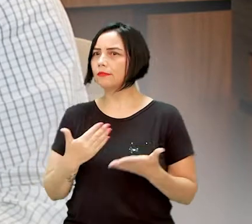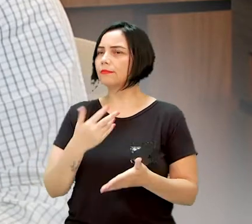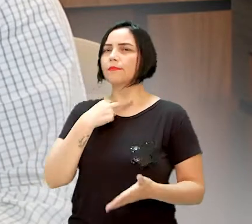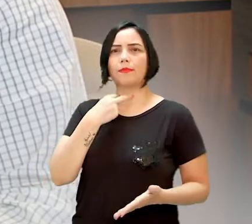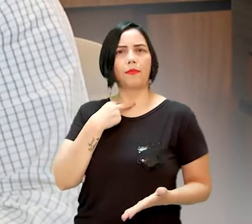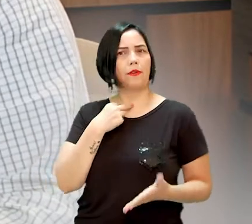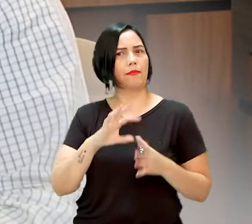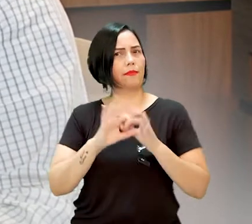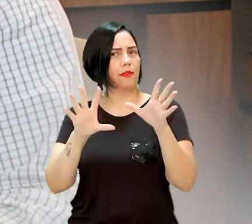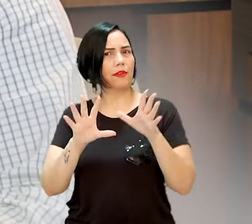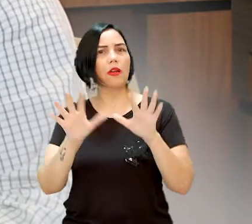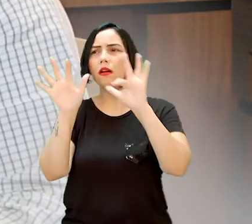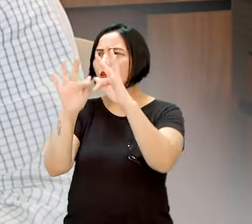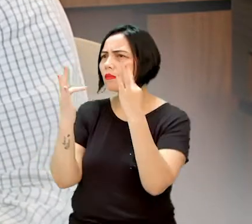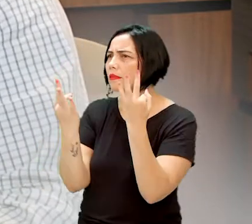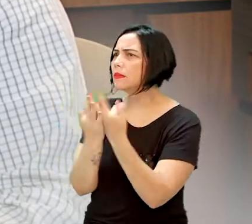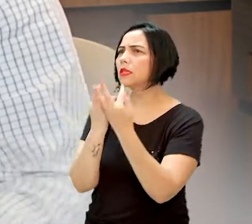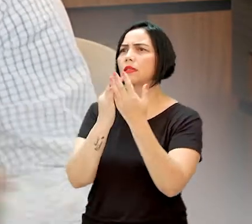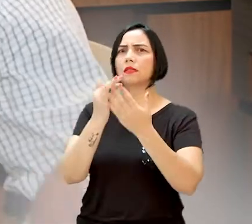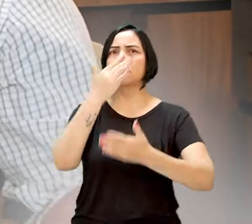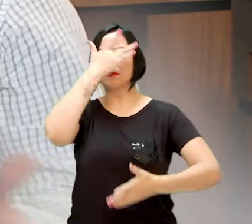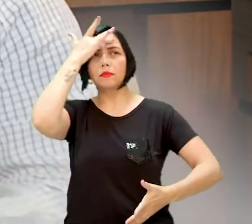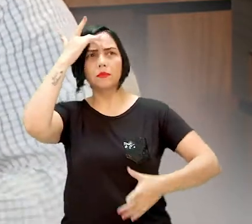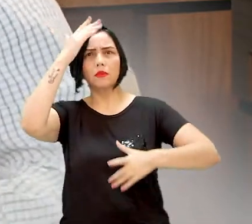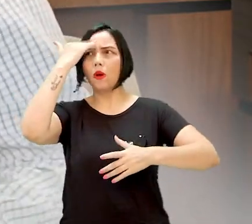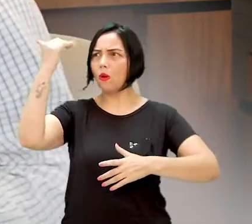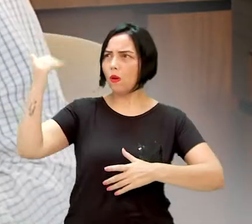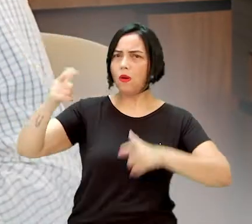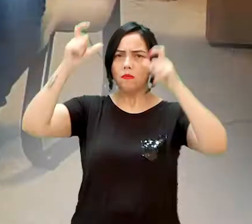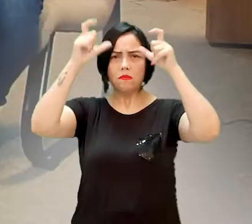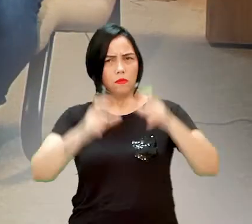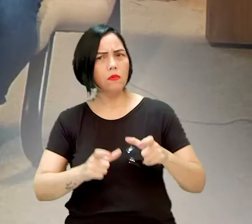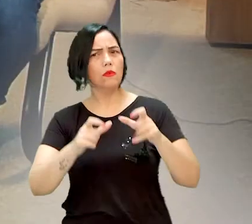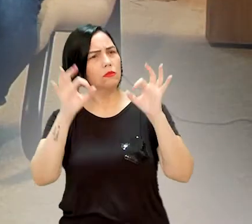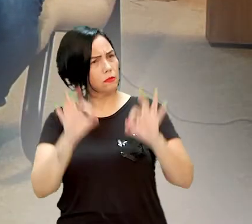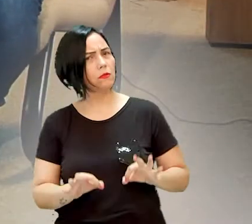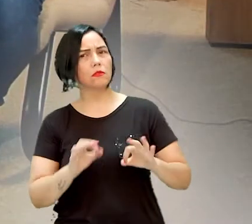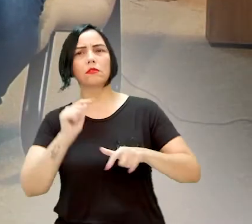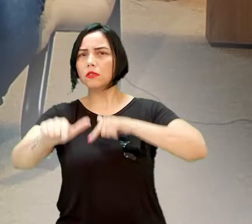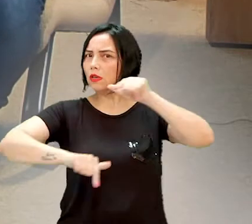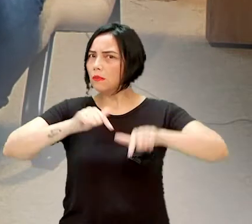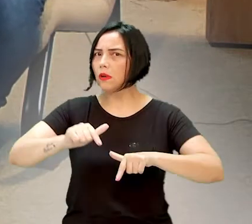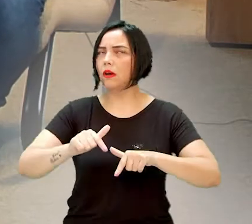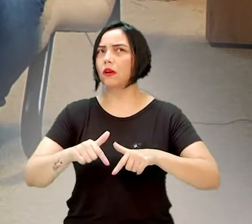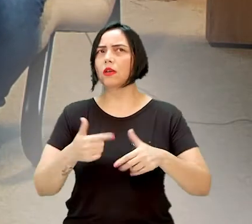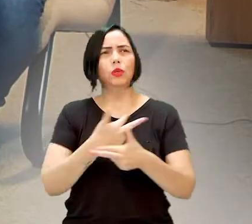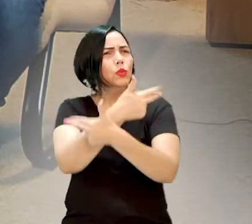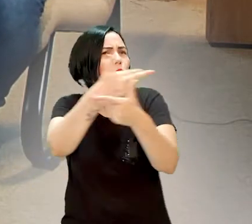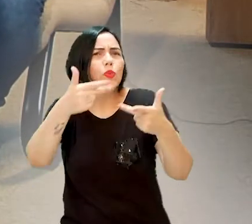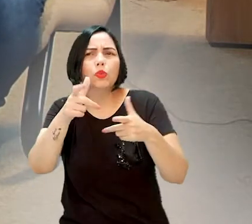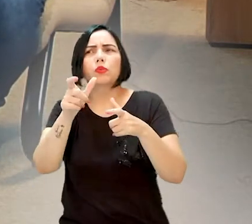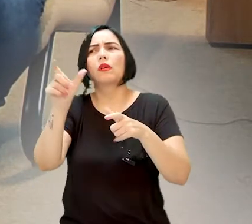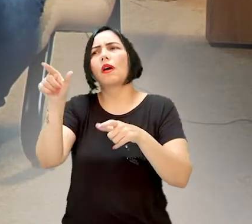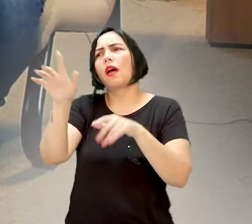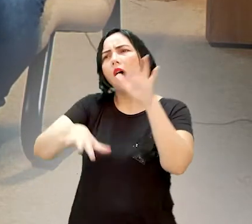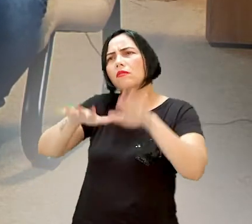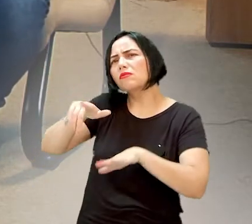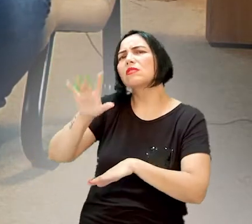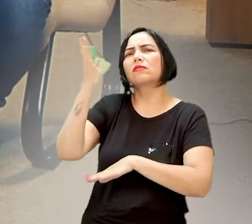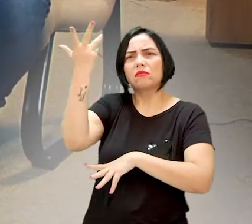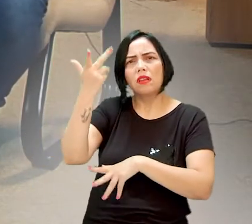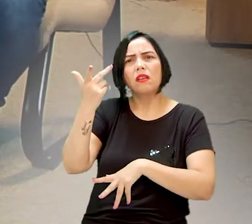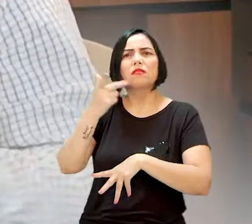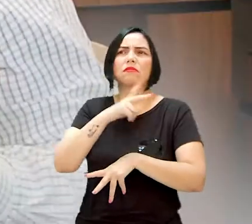pais de família, são pessoas honradas, de trabalho. Todo lugar tem pessoas ruins, não é verdade? Assim como tem na